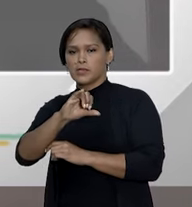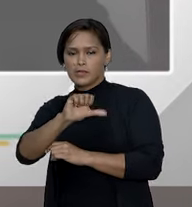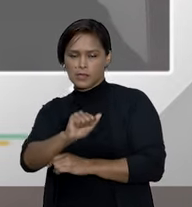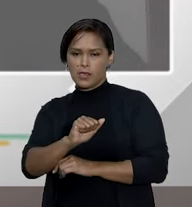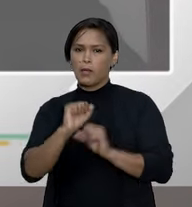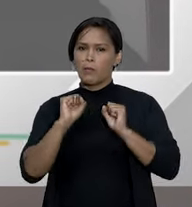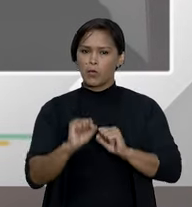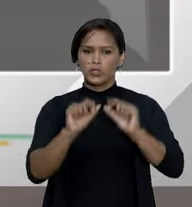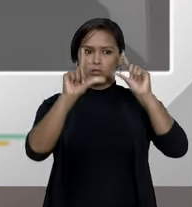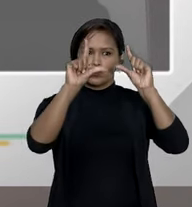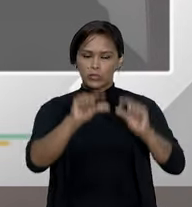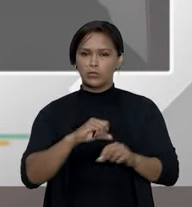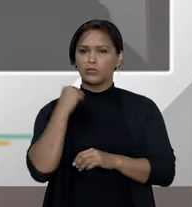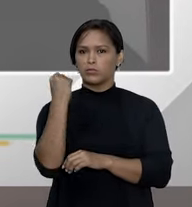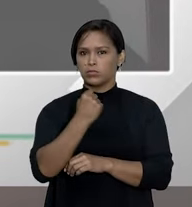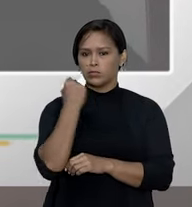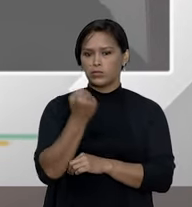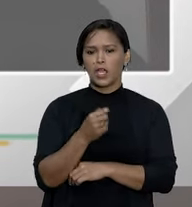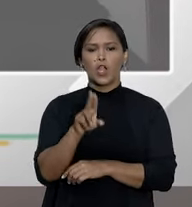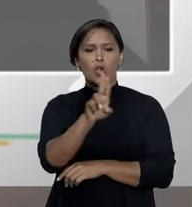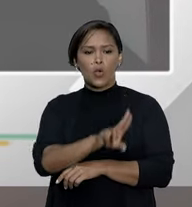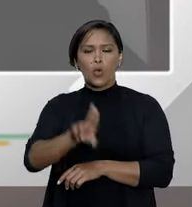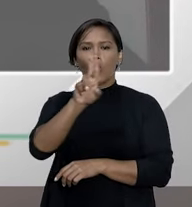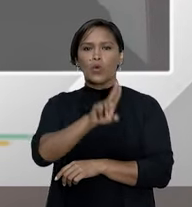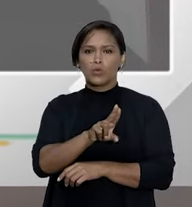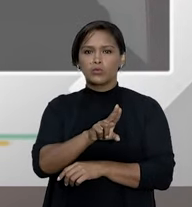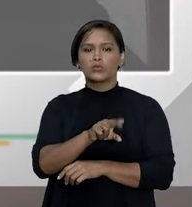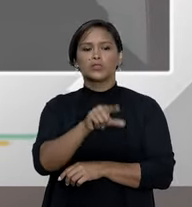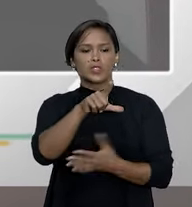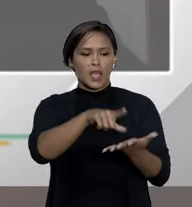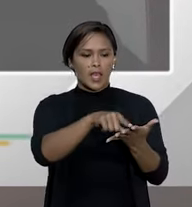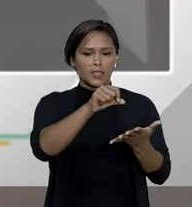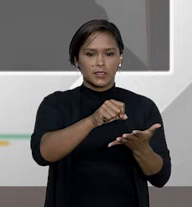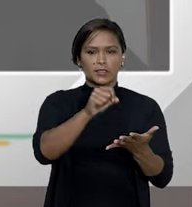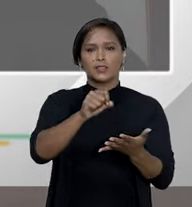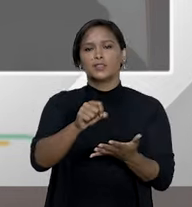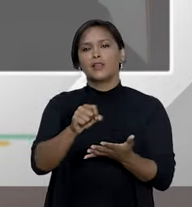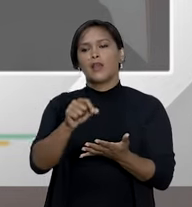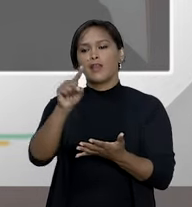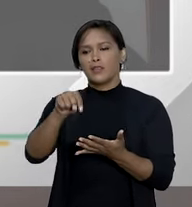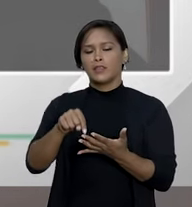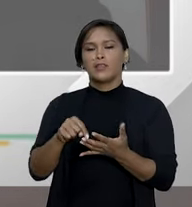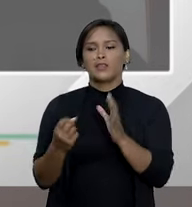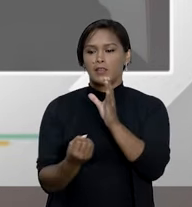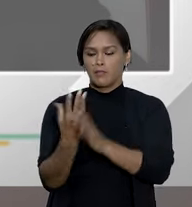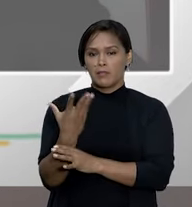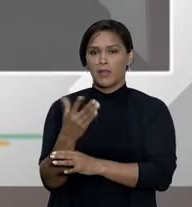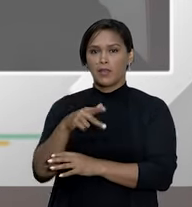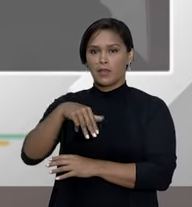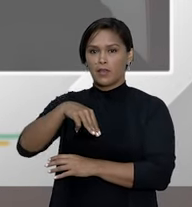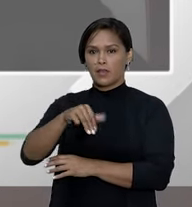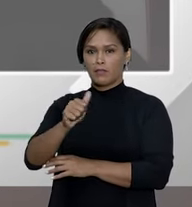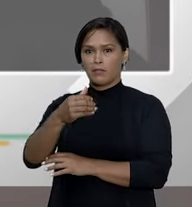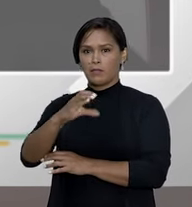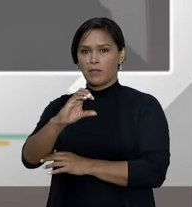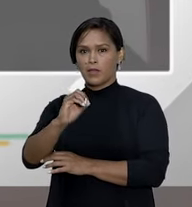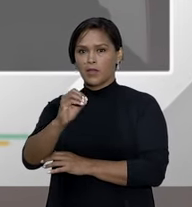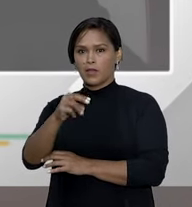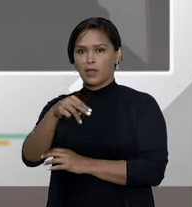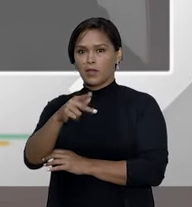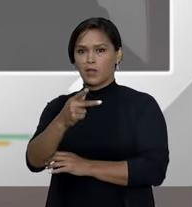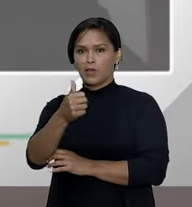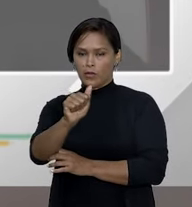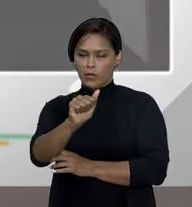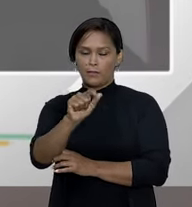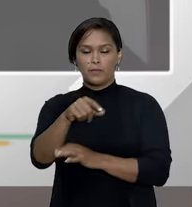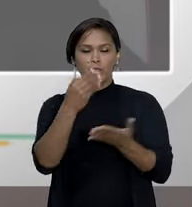quadro amenizado com o uso da substância extraída da folha da maconha então a partir de estudos sobre a